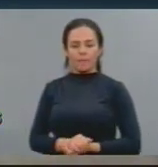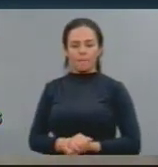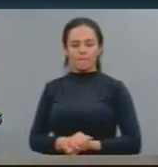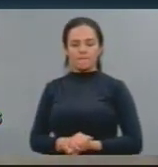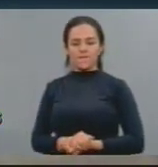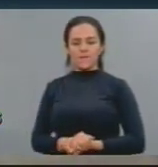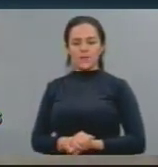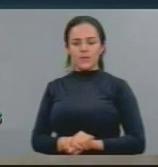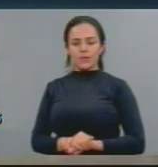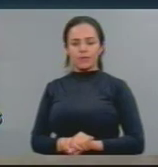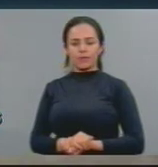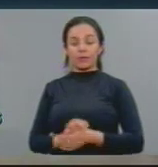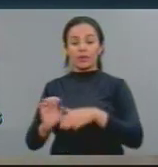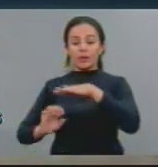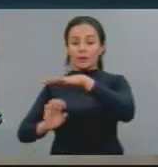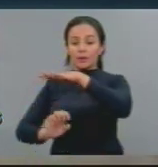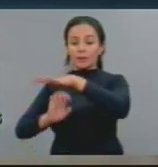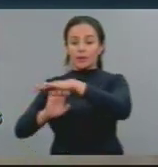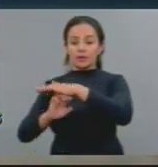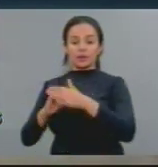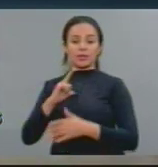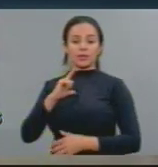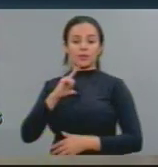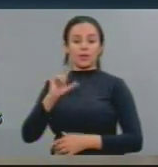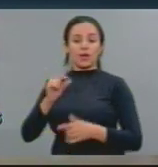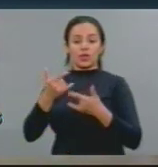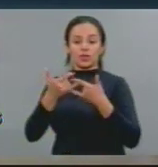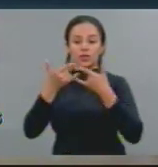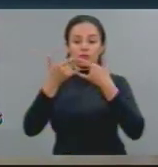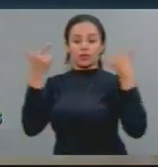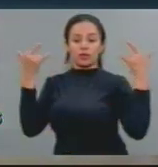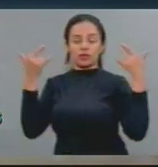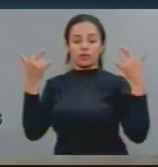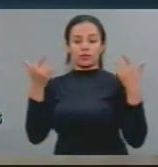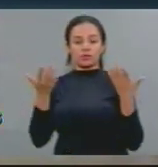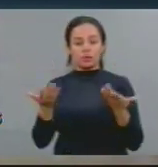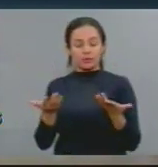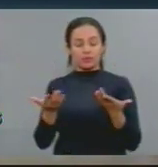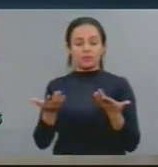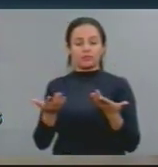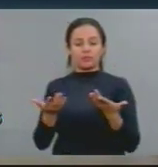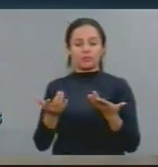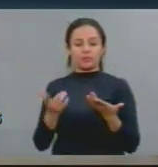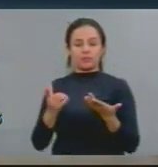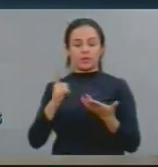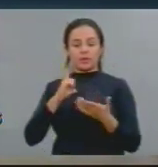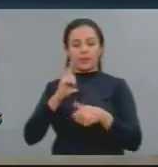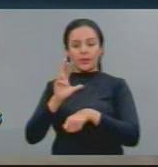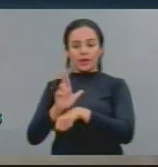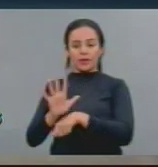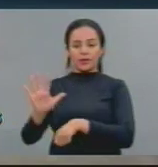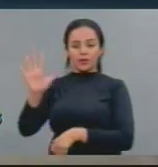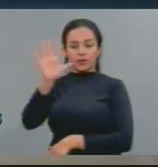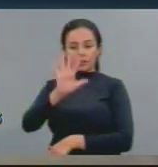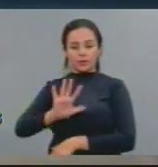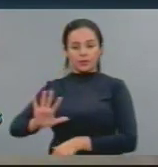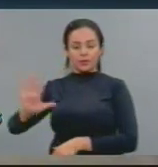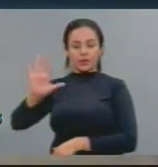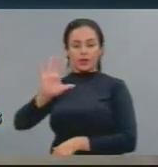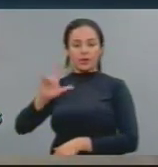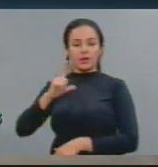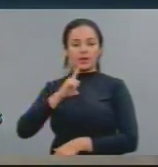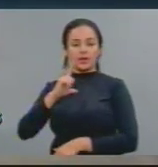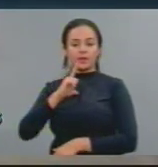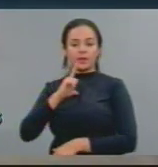produzindo, e fazendo com que parte daquela região que até pouco tempo era inóspita,